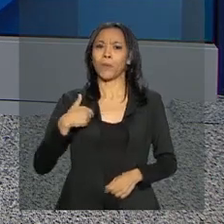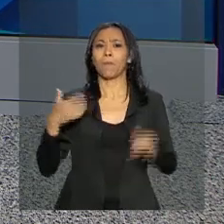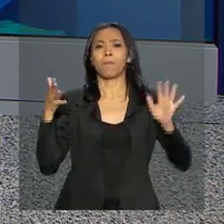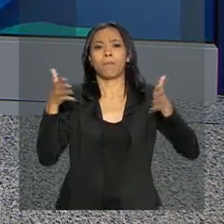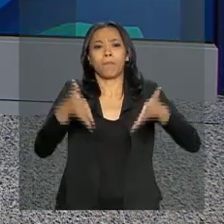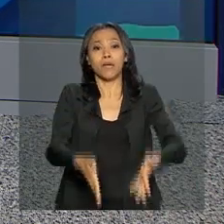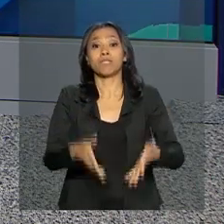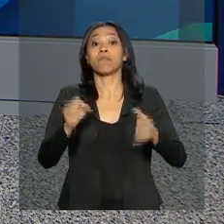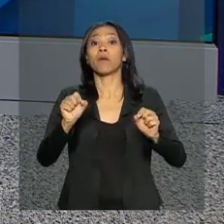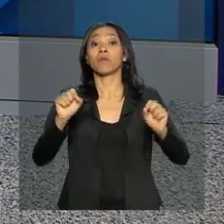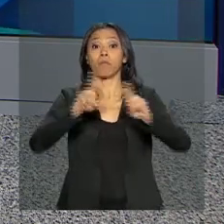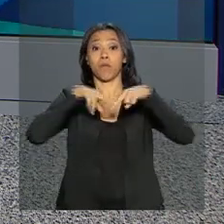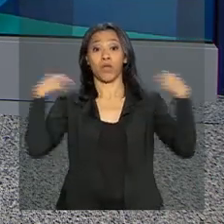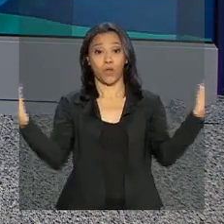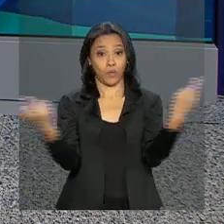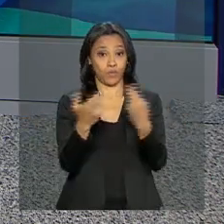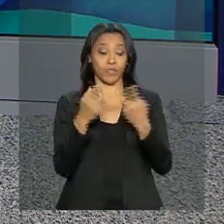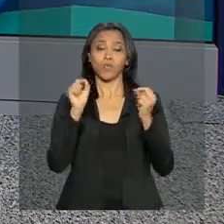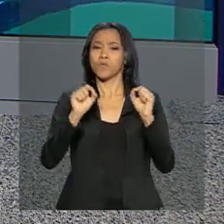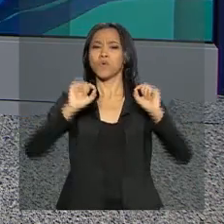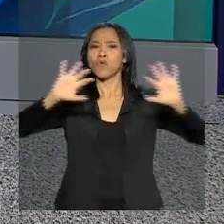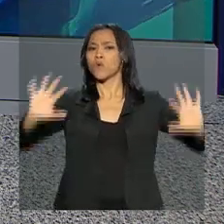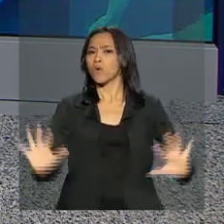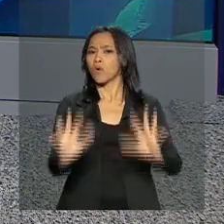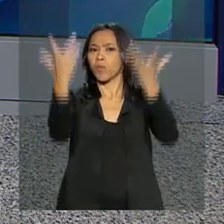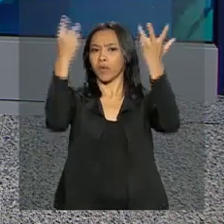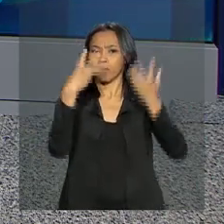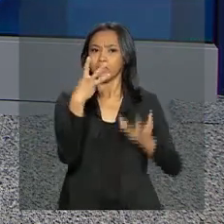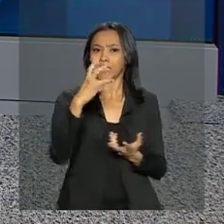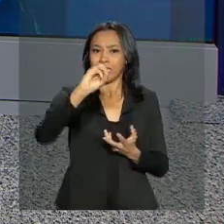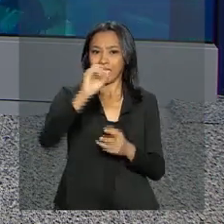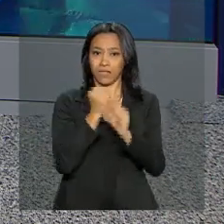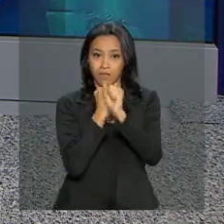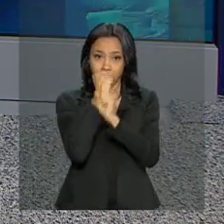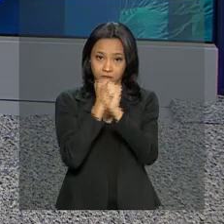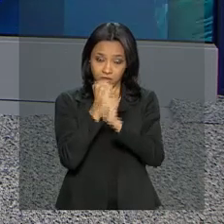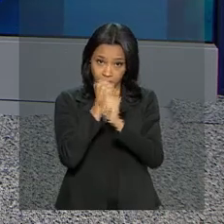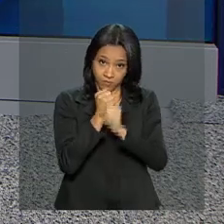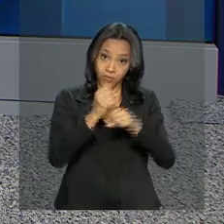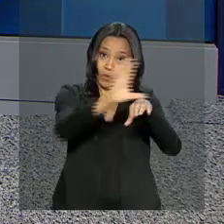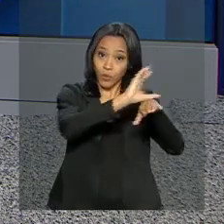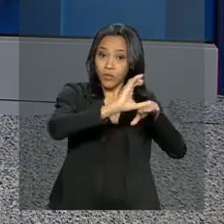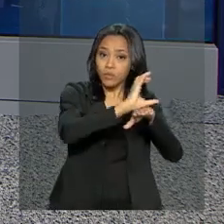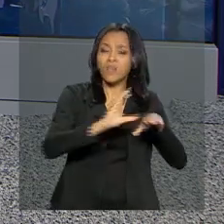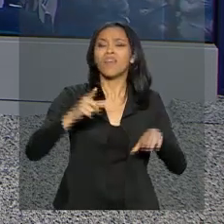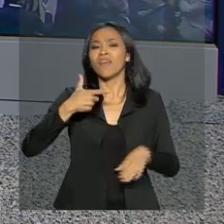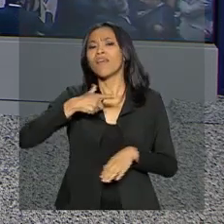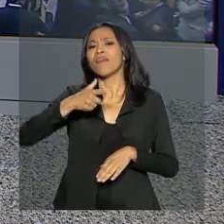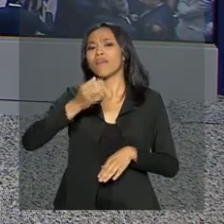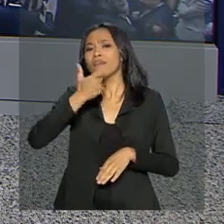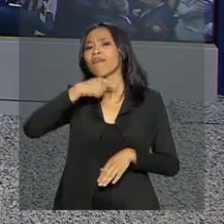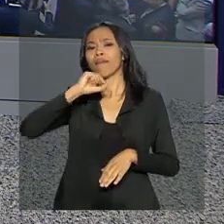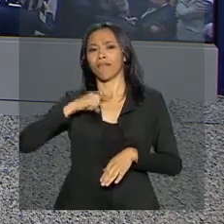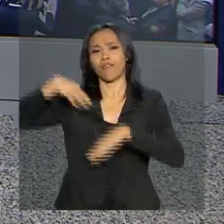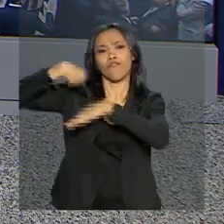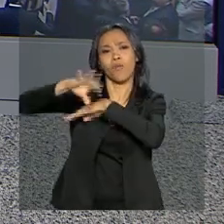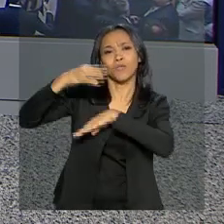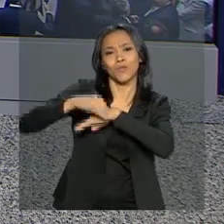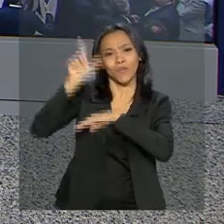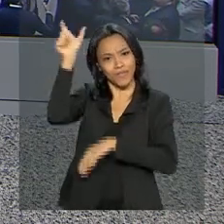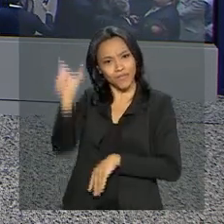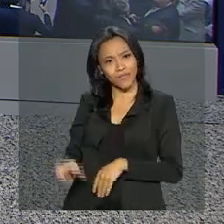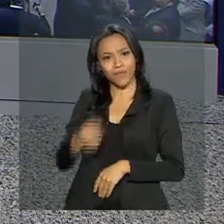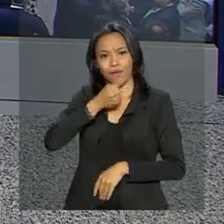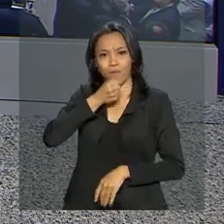Congresso Nacional em comemoração aos 30 anos da Constituição Brasileira. Quem tem as informações ao vivo é o repórter Ney